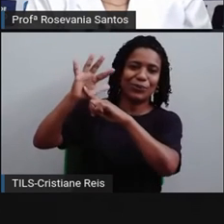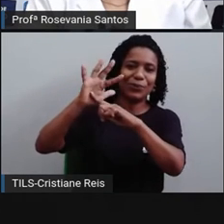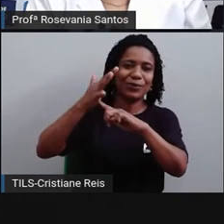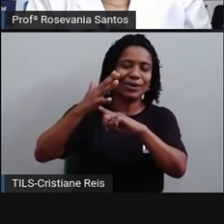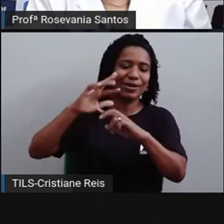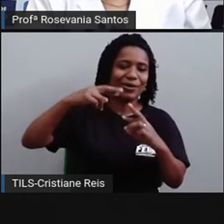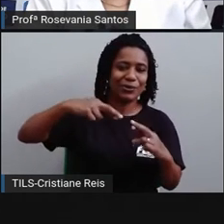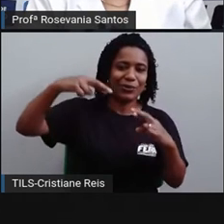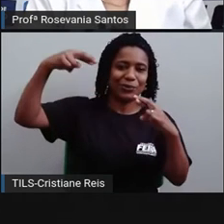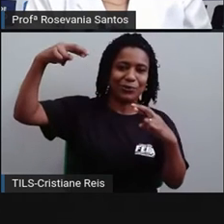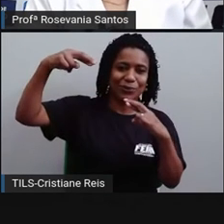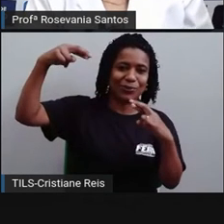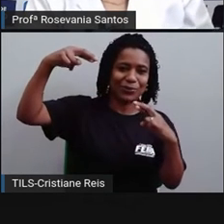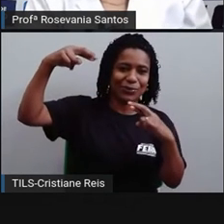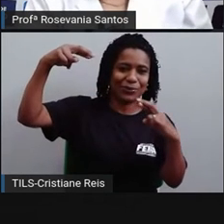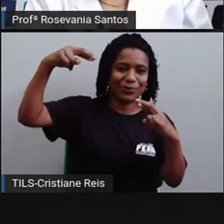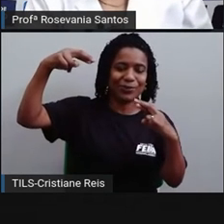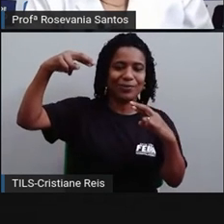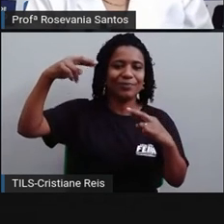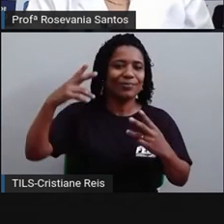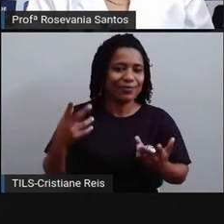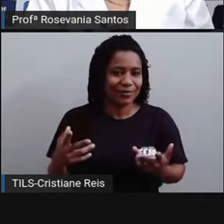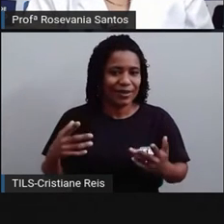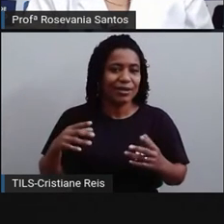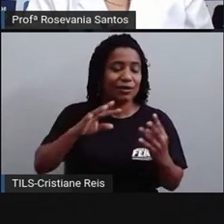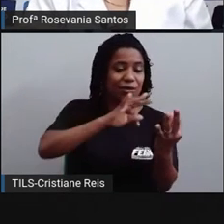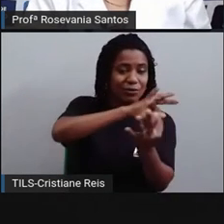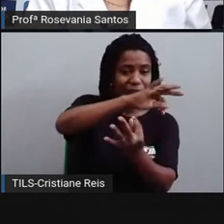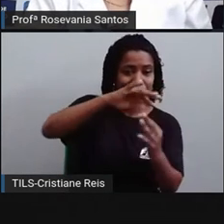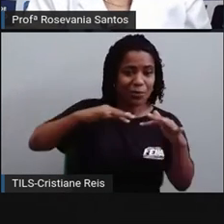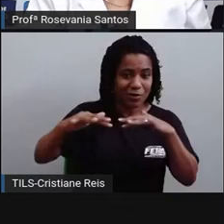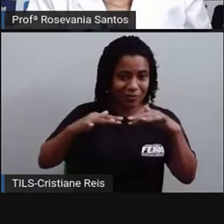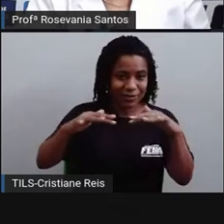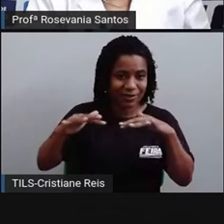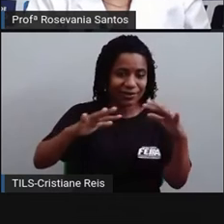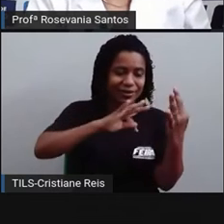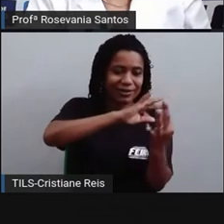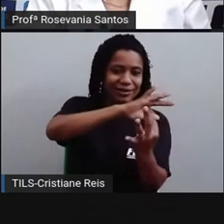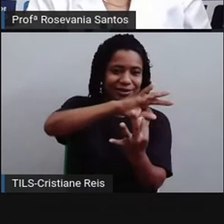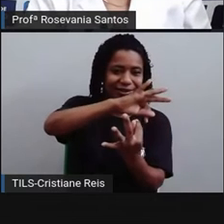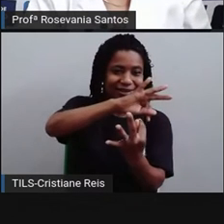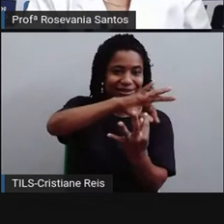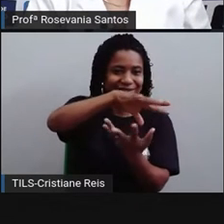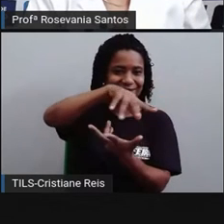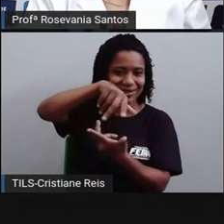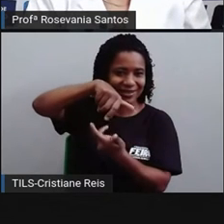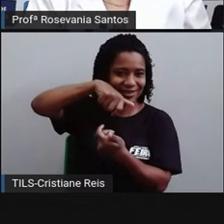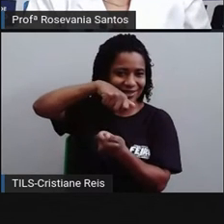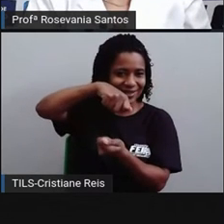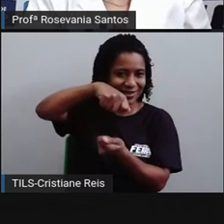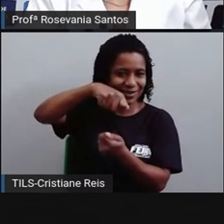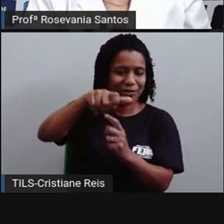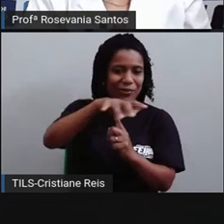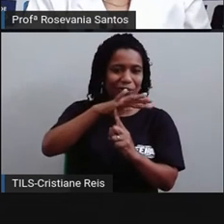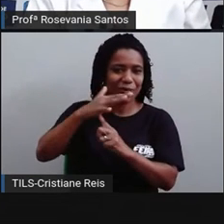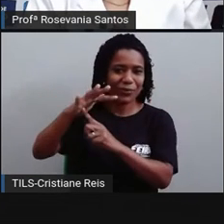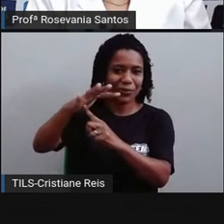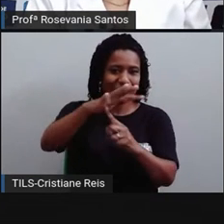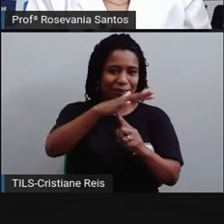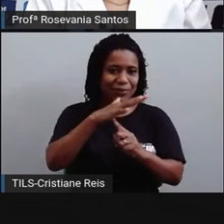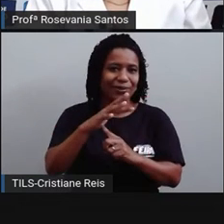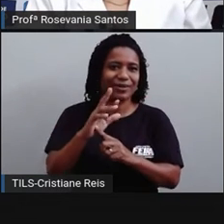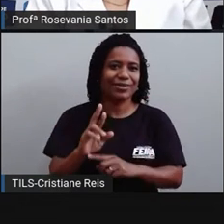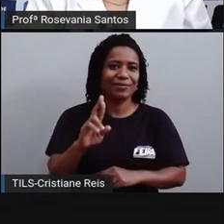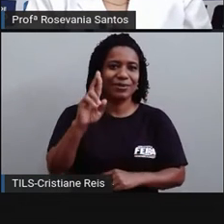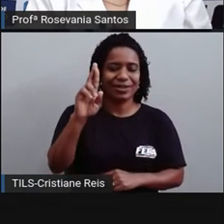alterações aí, junto com o movimento de translação que vai formar até as estações do ano, né? Bom,